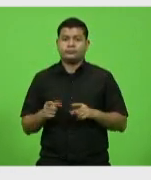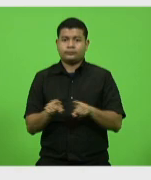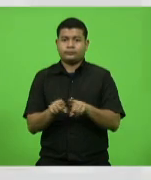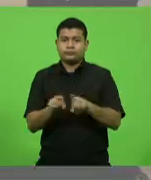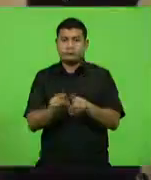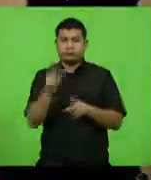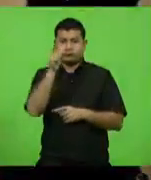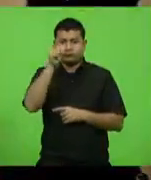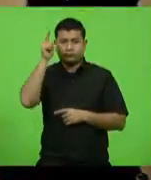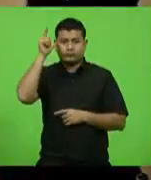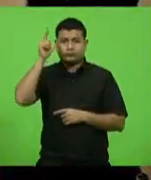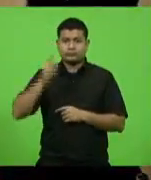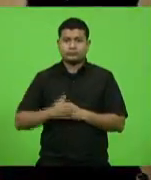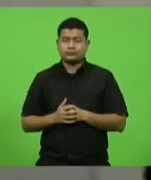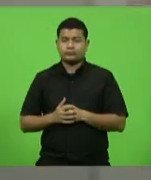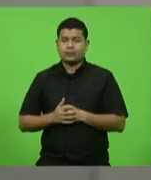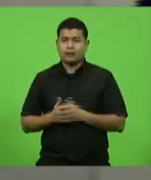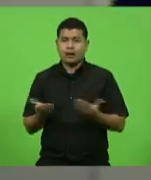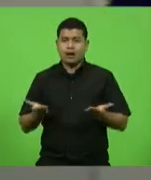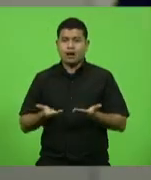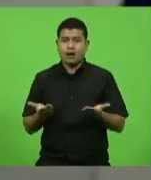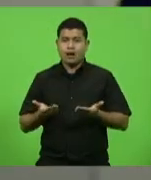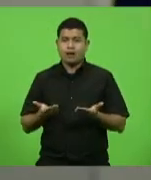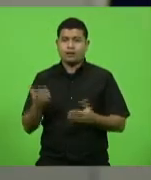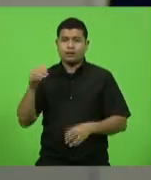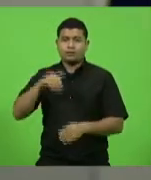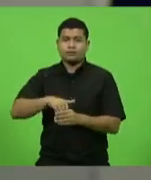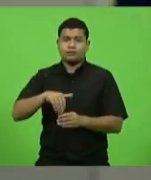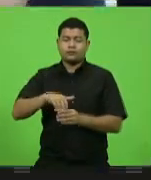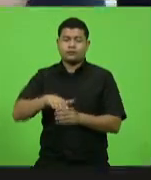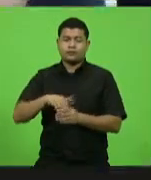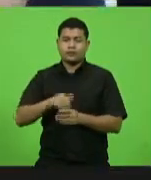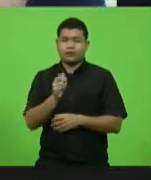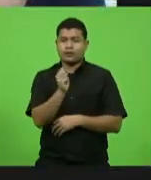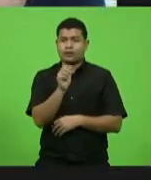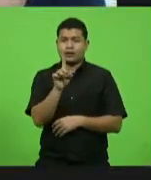Schuster. Como vota a deputada Ada de Luca.